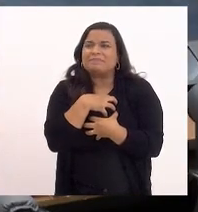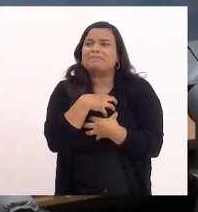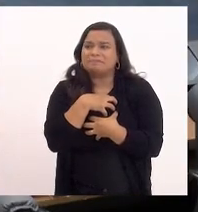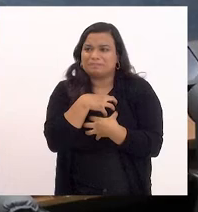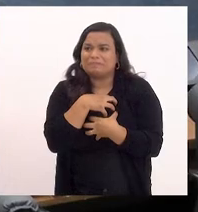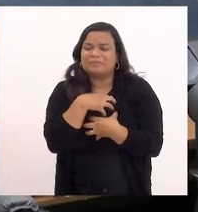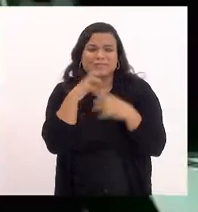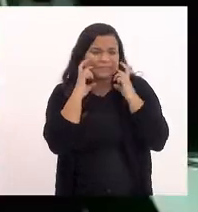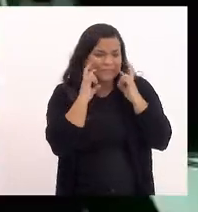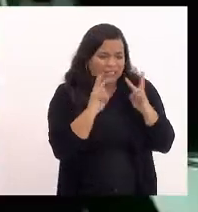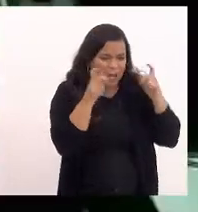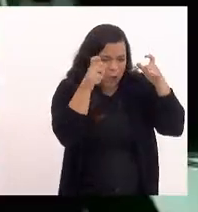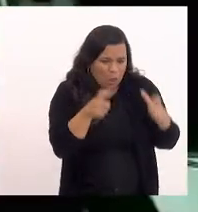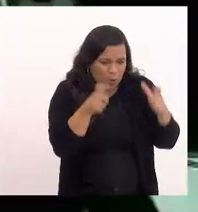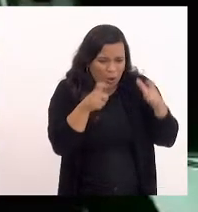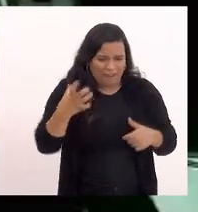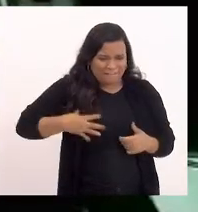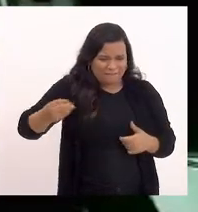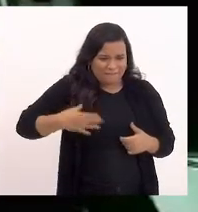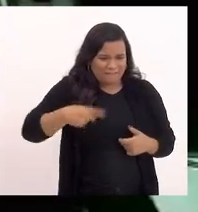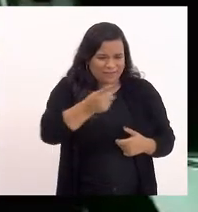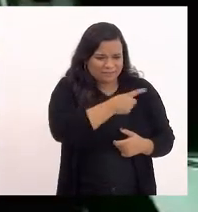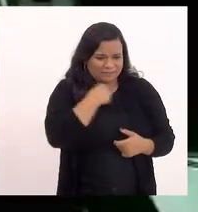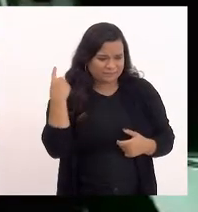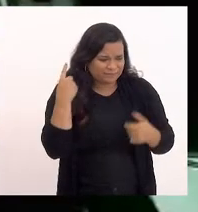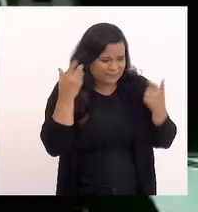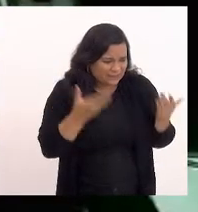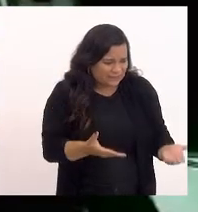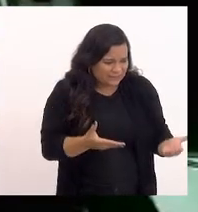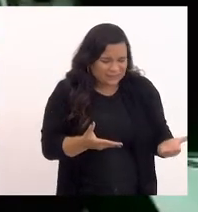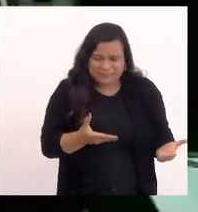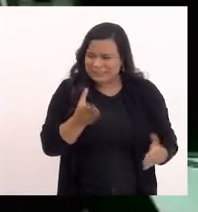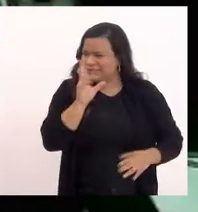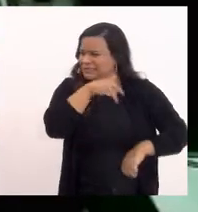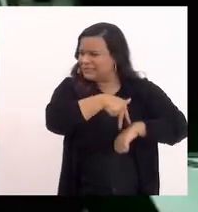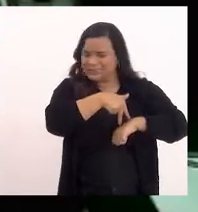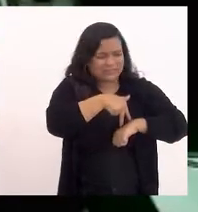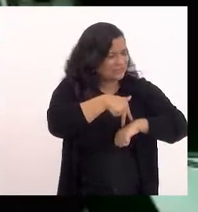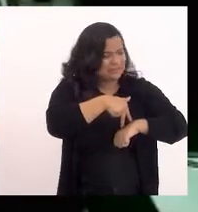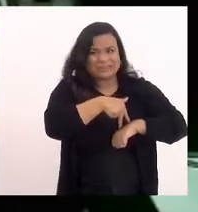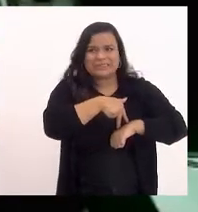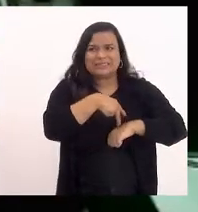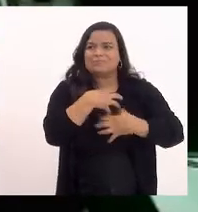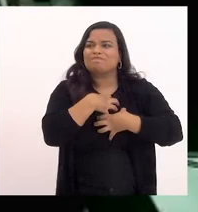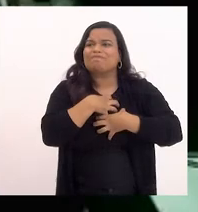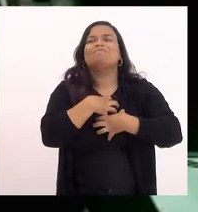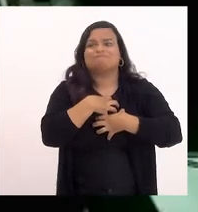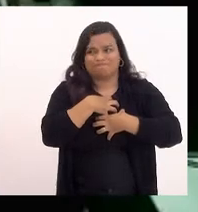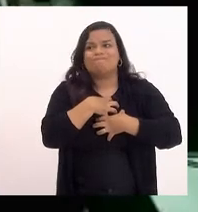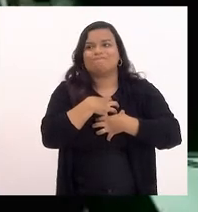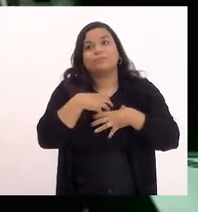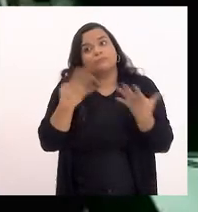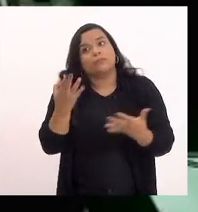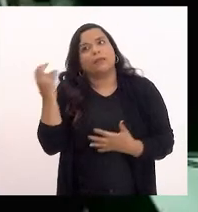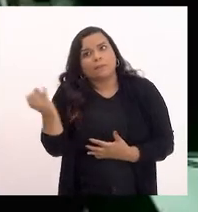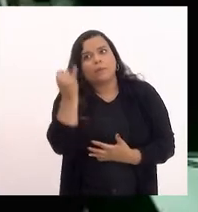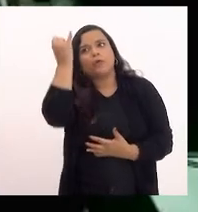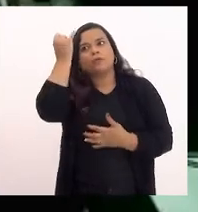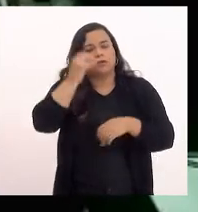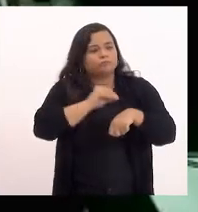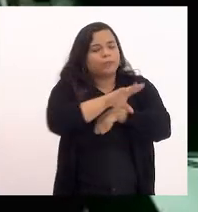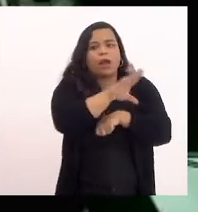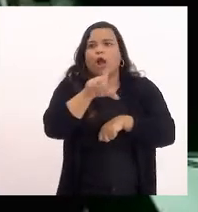no espaço que ela não se segura onde perdeu o seu filho cotidianamente então é importante dizer que outras